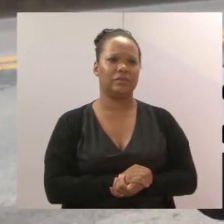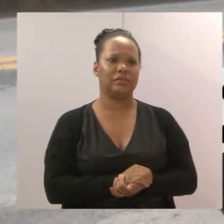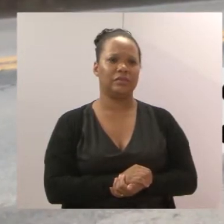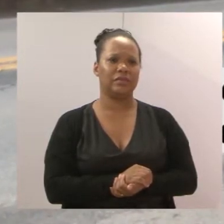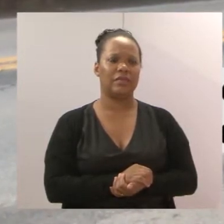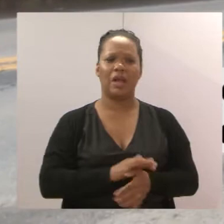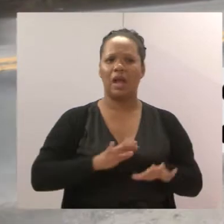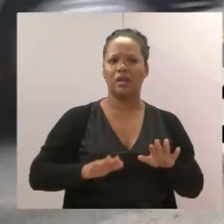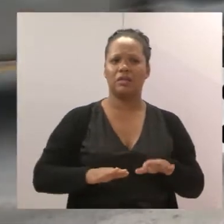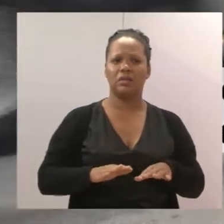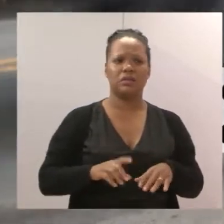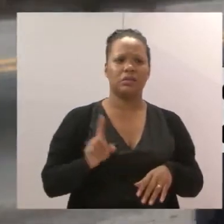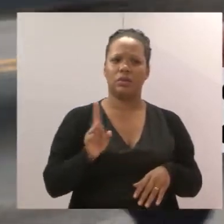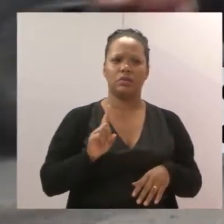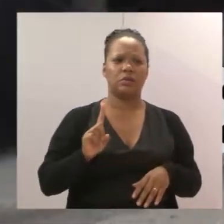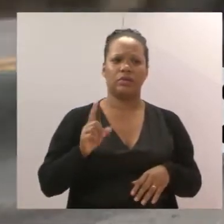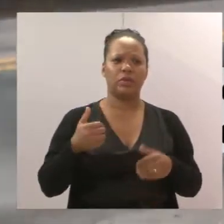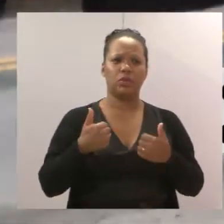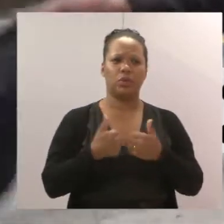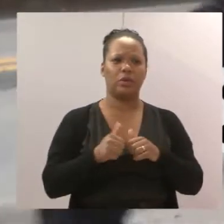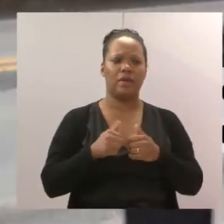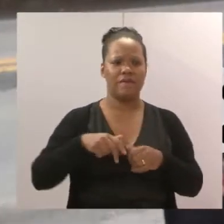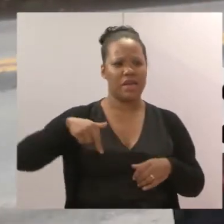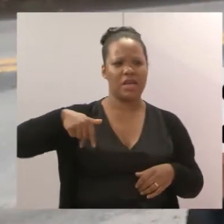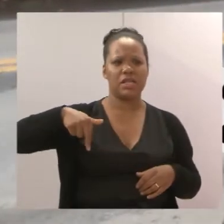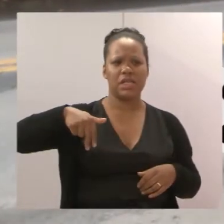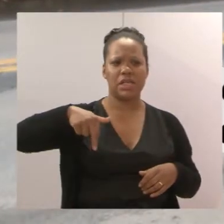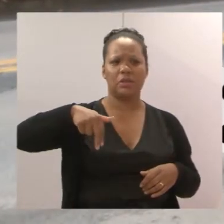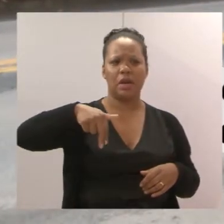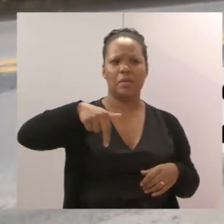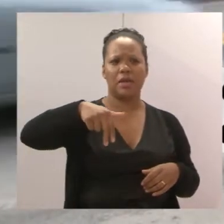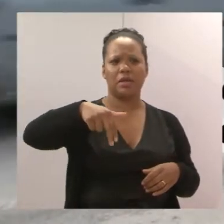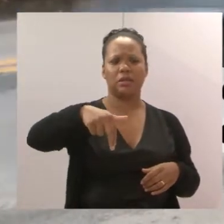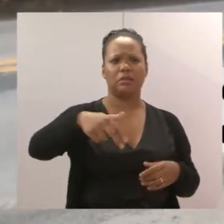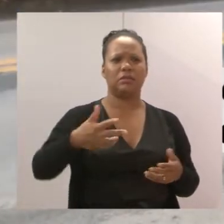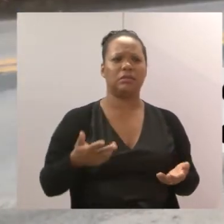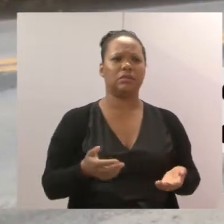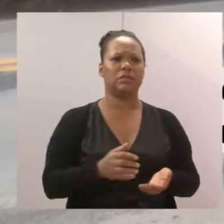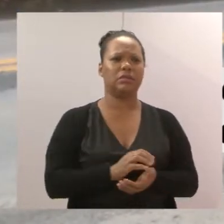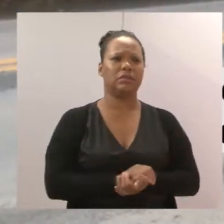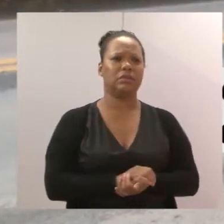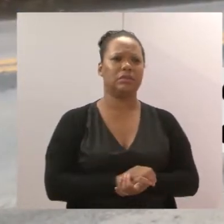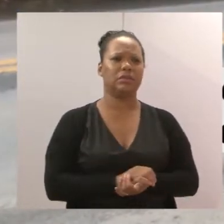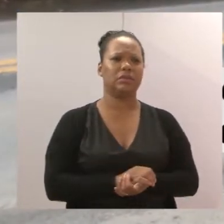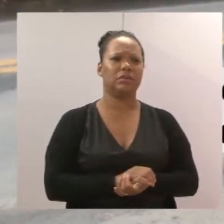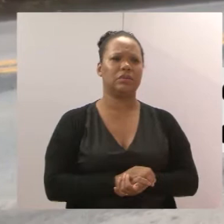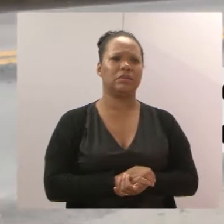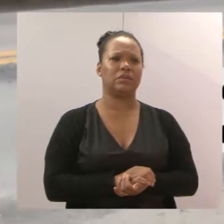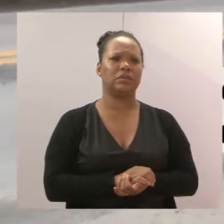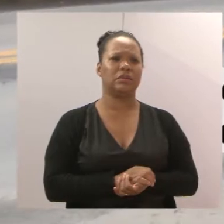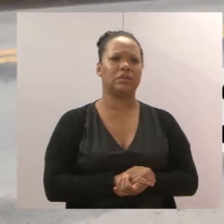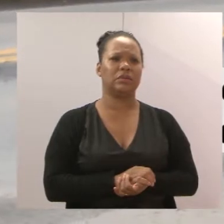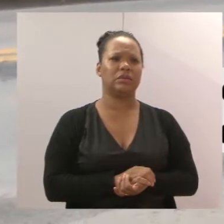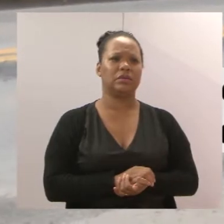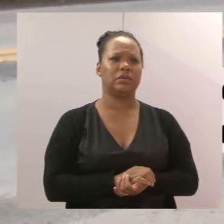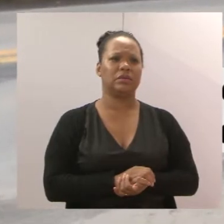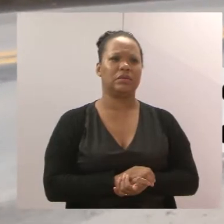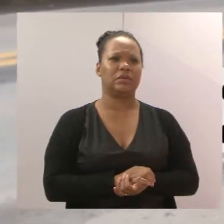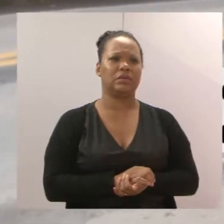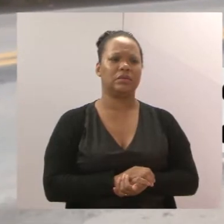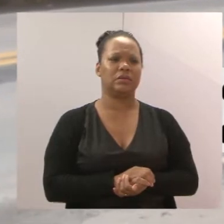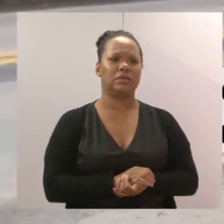transporte público. Temos que vir a pé. Isto é um genocídio. Os